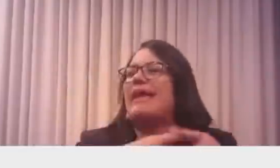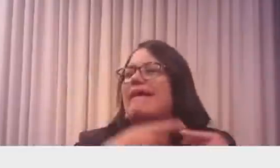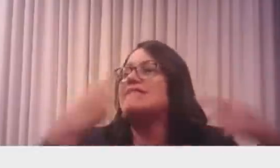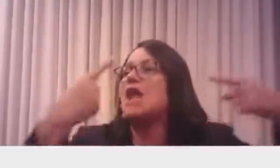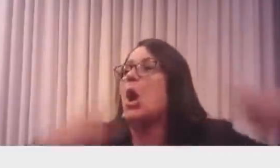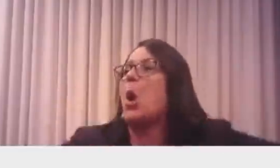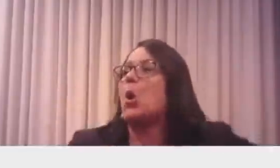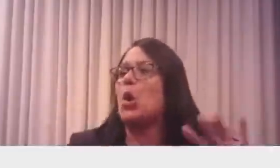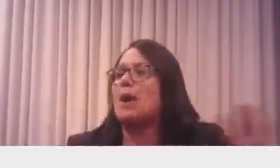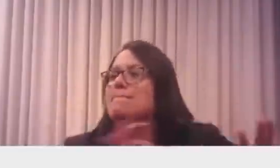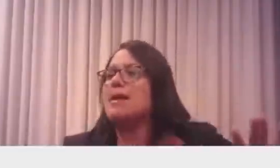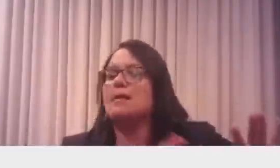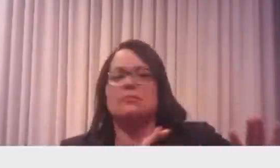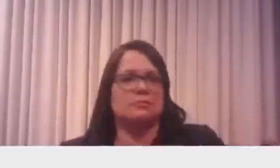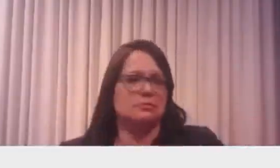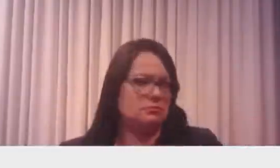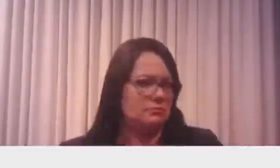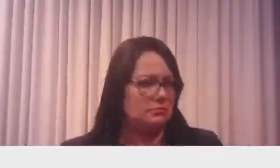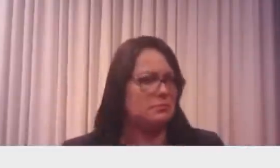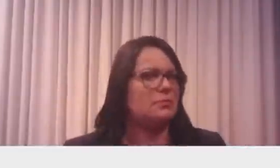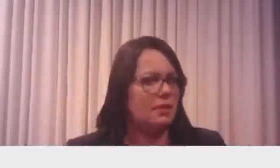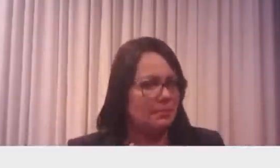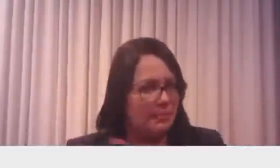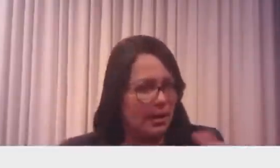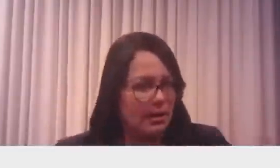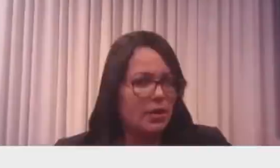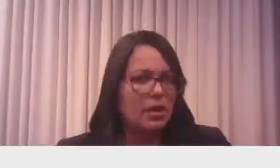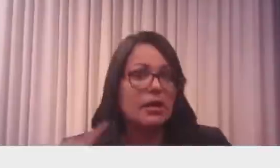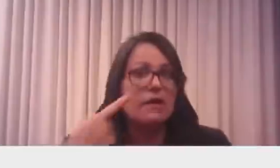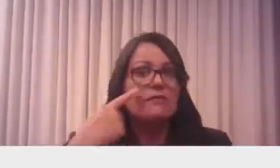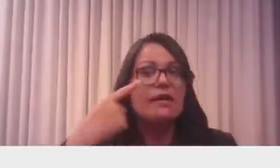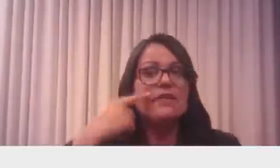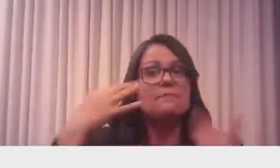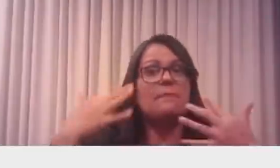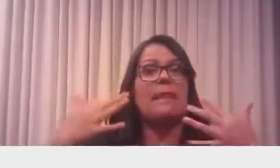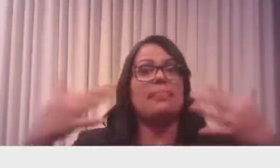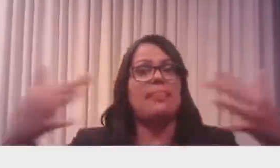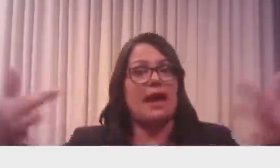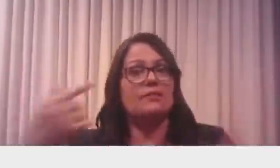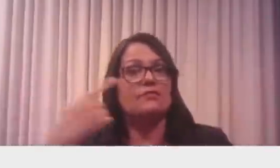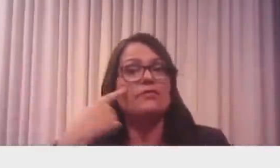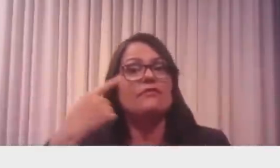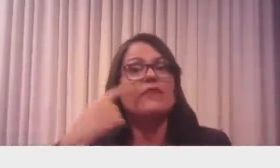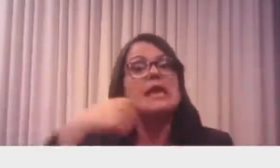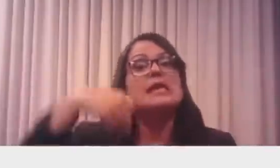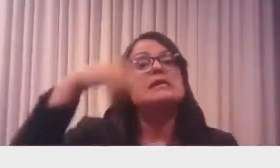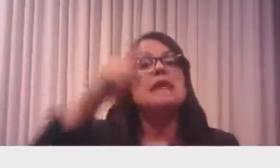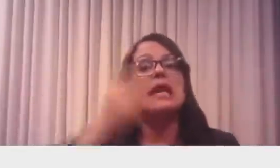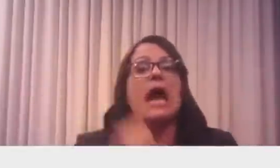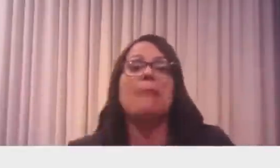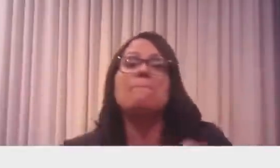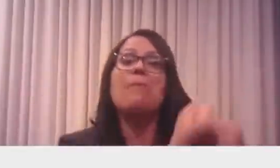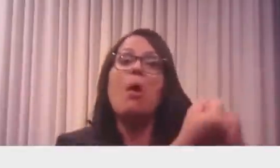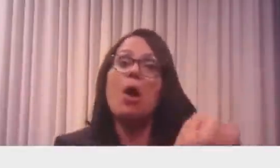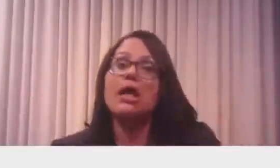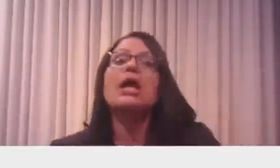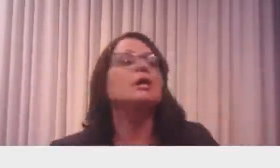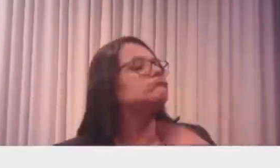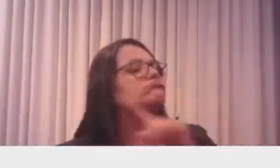plenário vai votar se mantém ou não o veto e a votação é nominal. Dá para você saber quem votou para contra